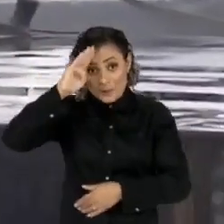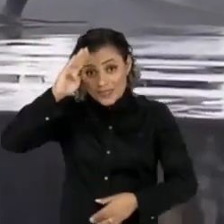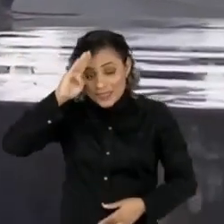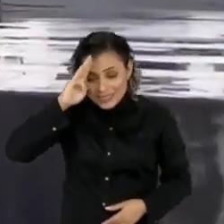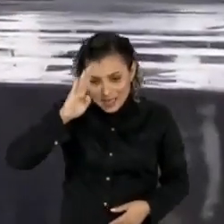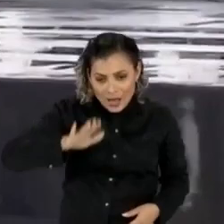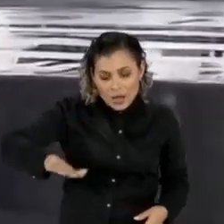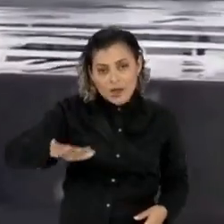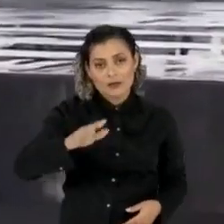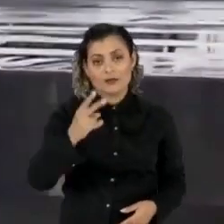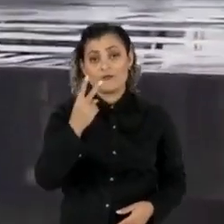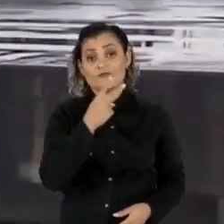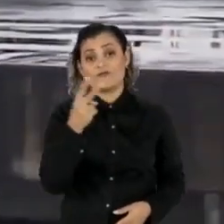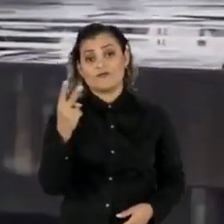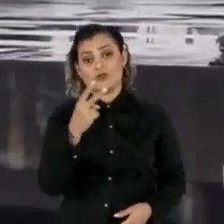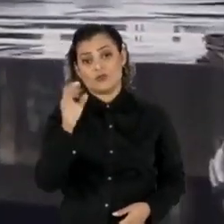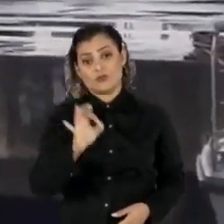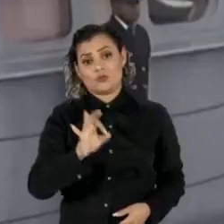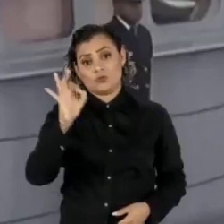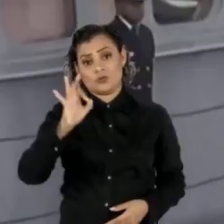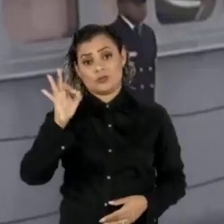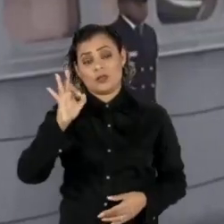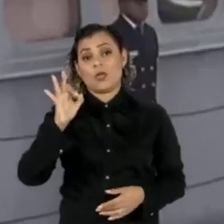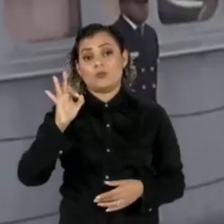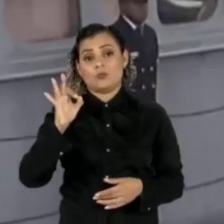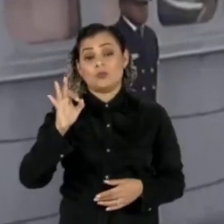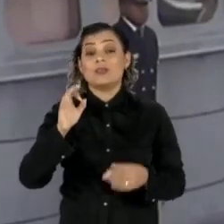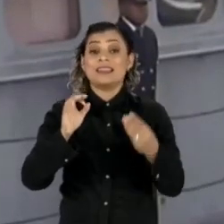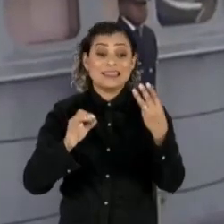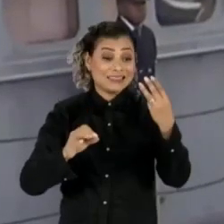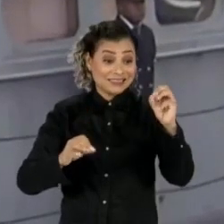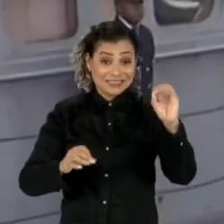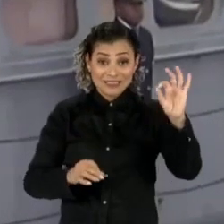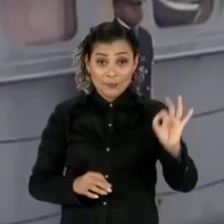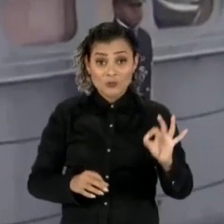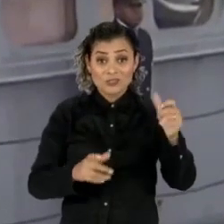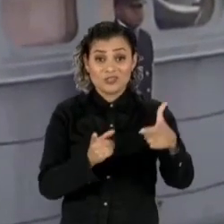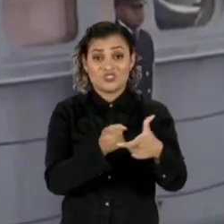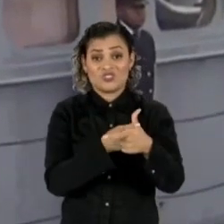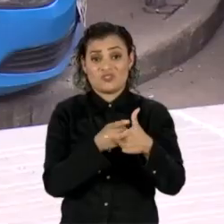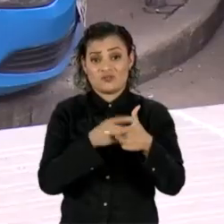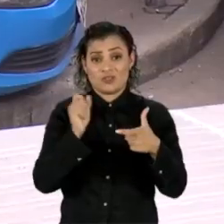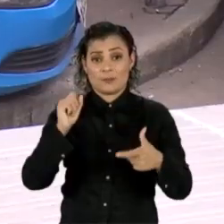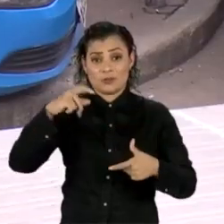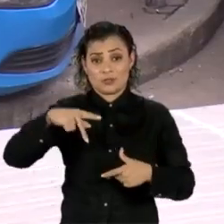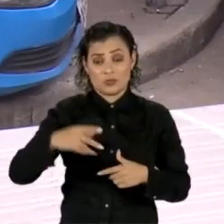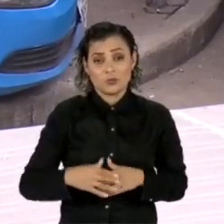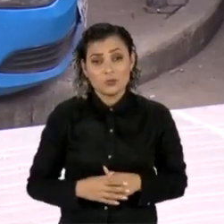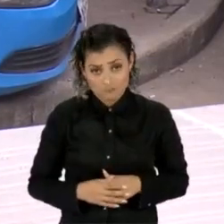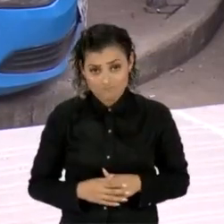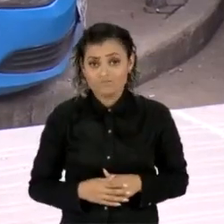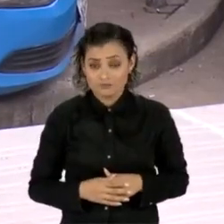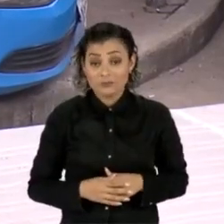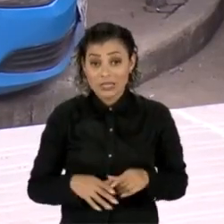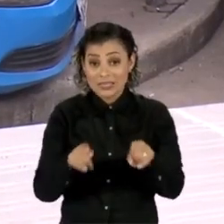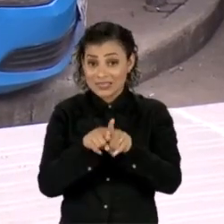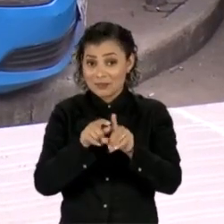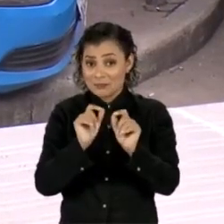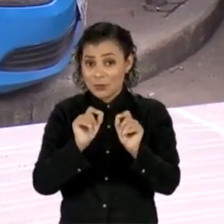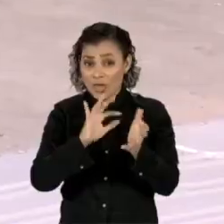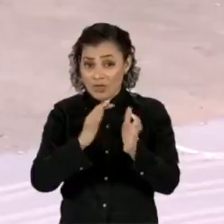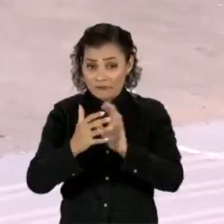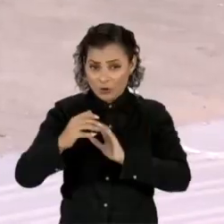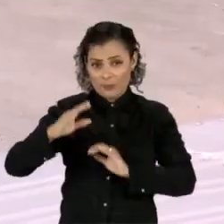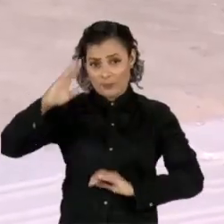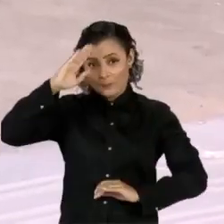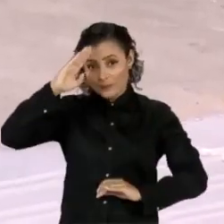corresponde a 22% da despesa e a 30% do déficit da Previdência. E ainda há a intenção de incluir na reforma dos